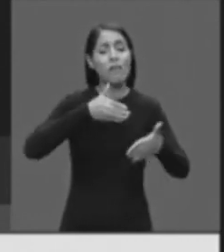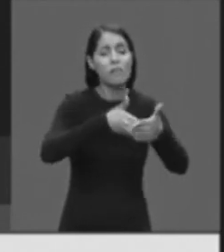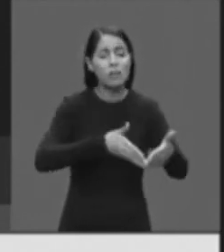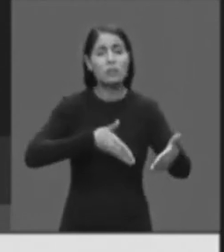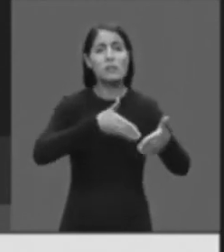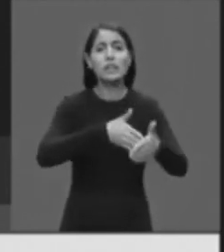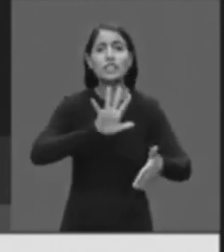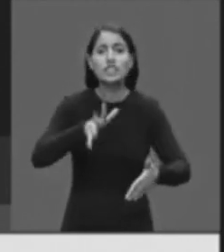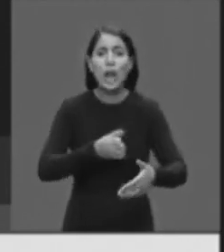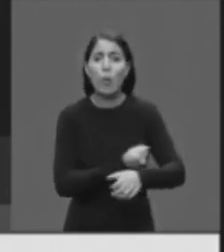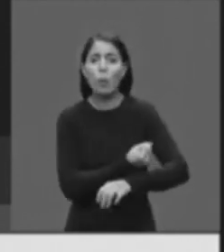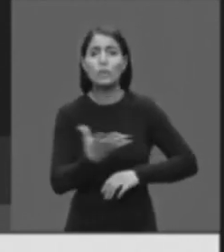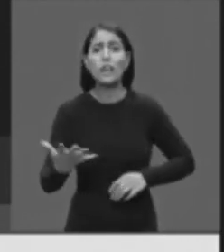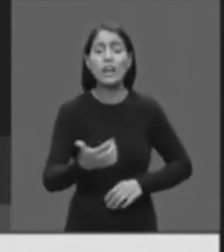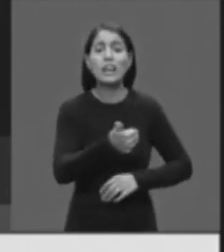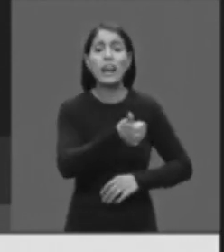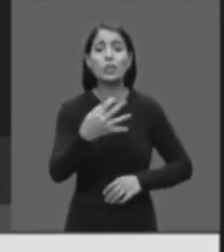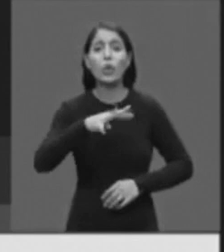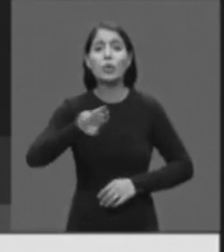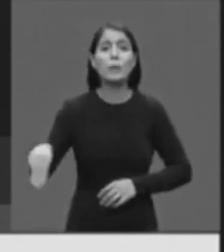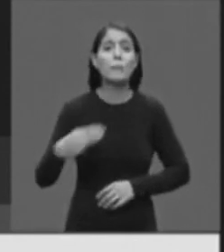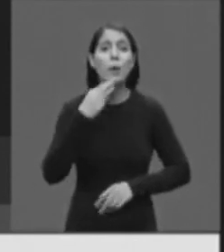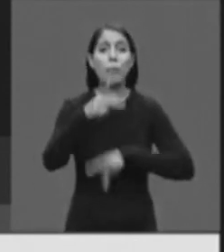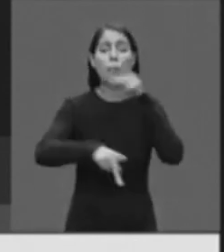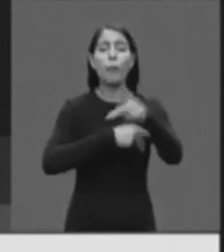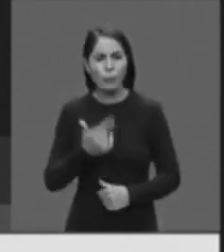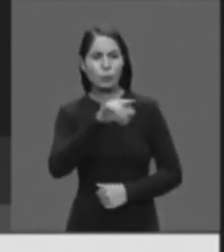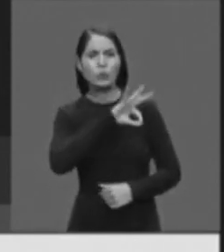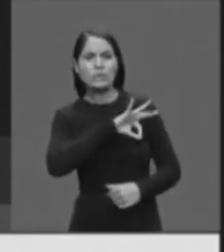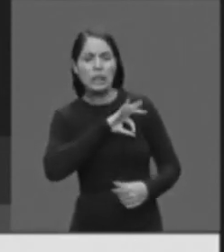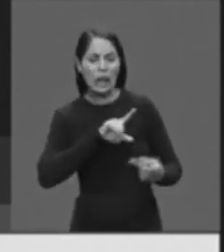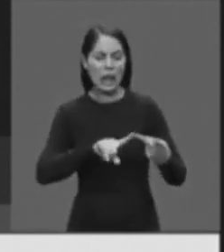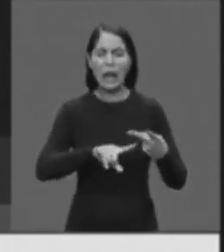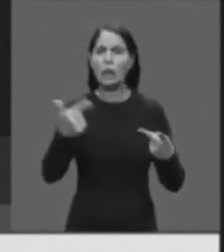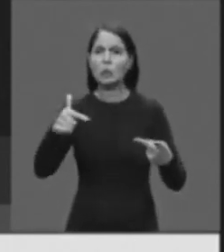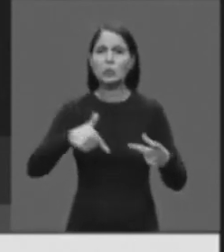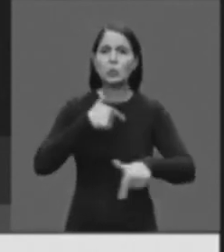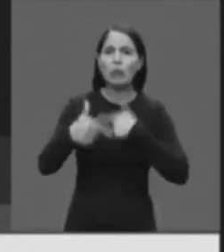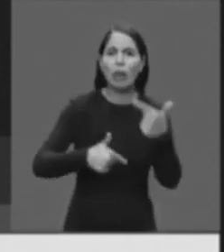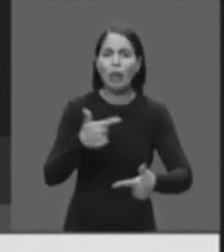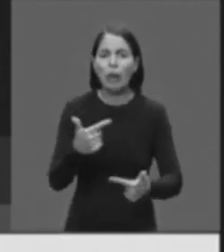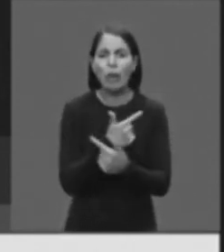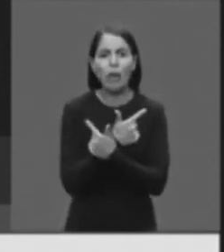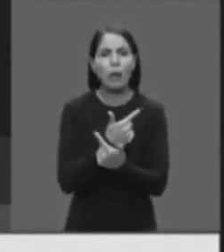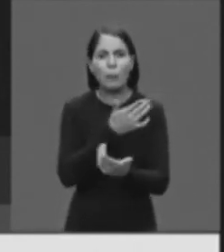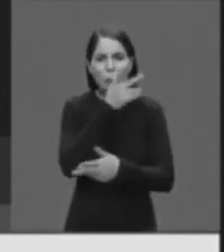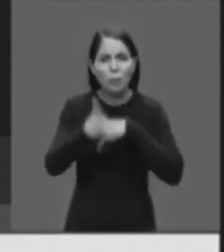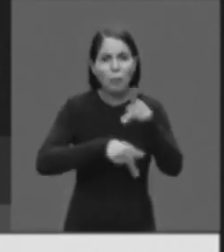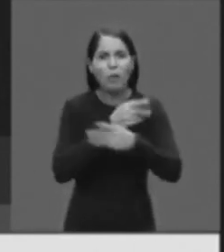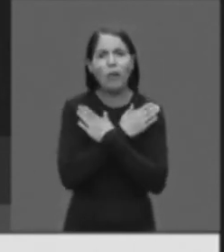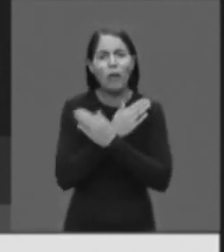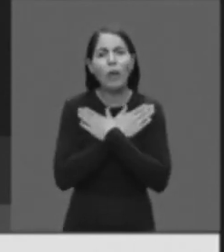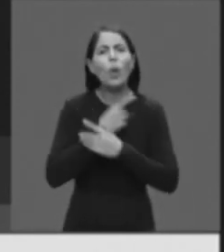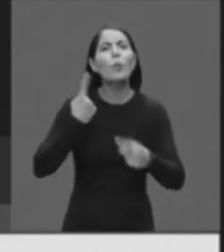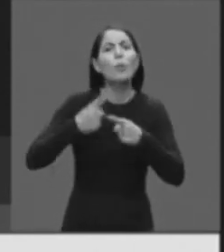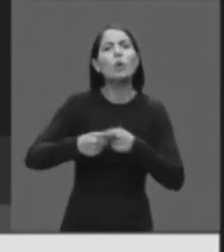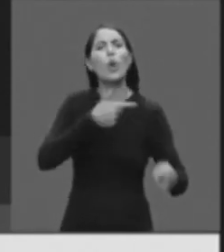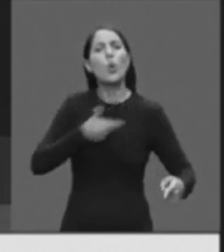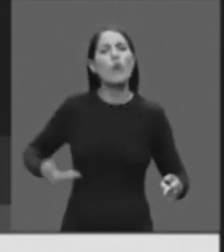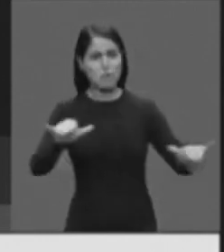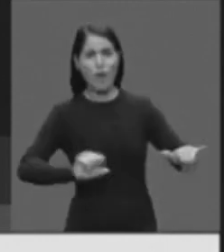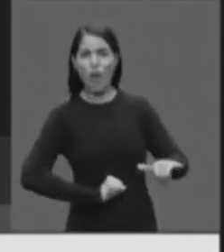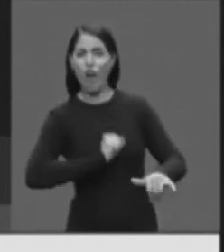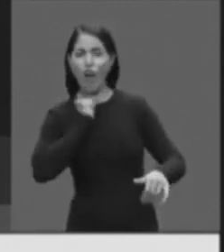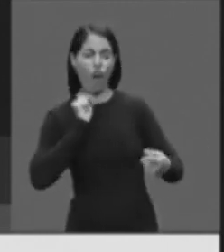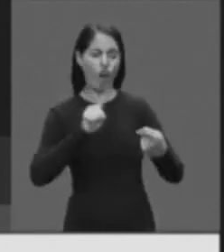14 milhões de desempregados e desempregadas, porque este governo faliu o Brasil, este governo faliu